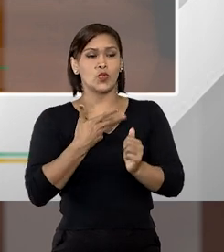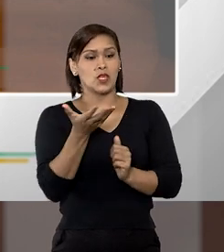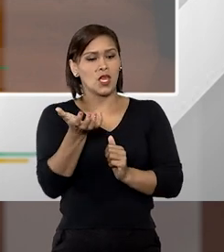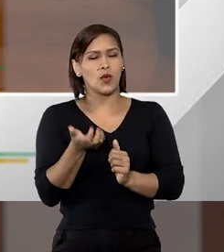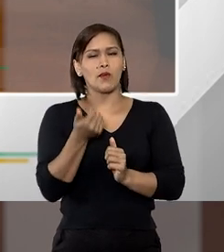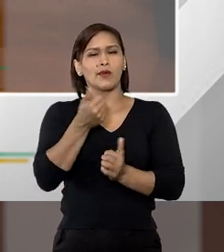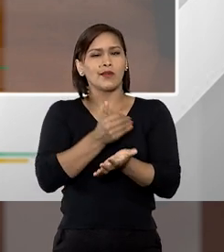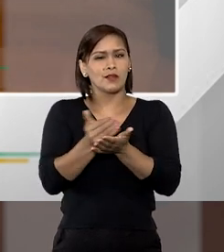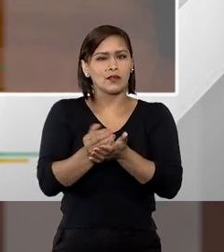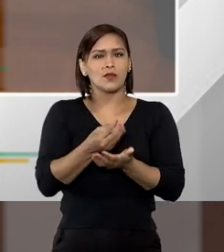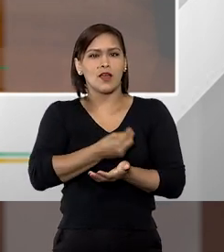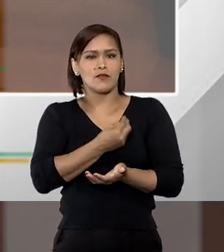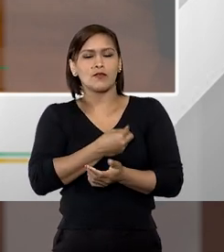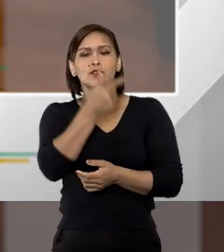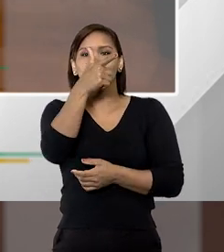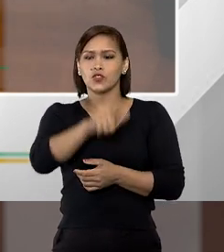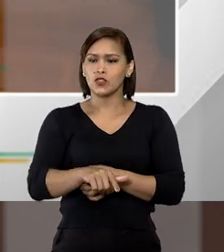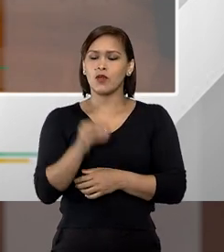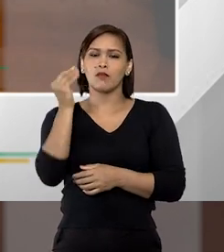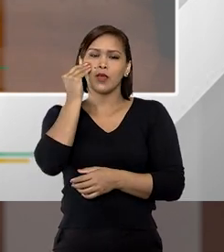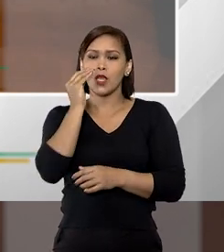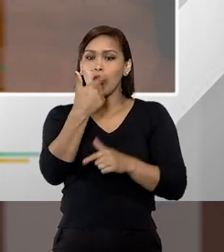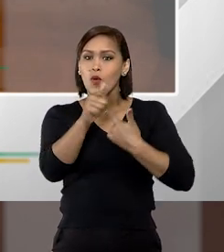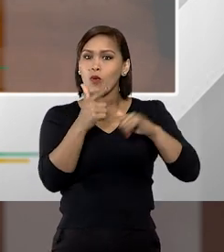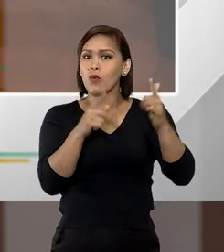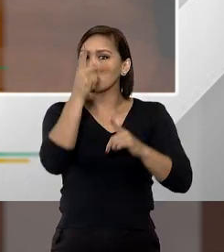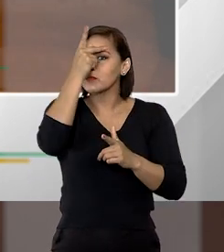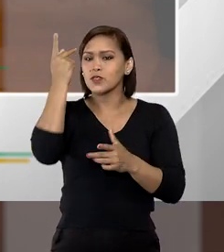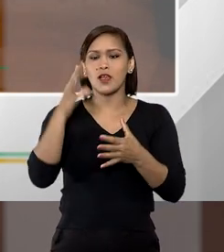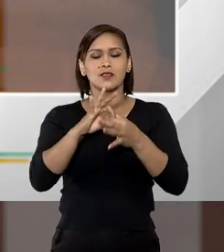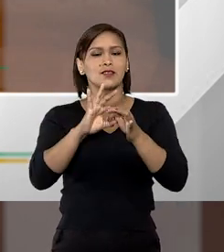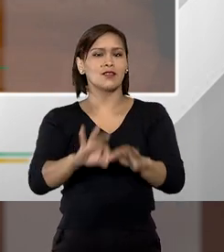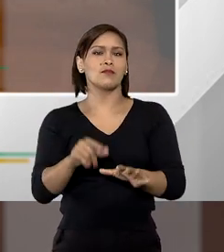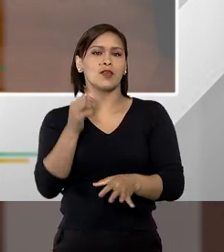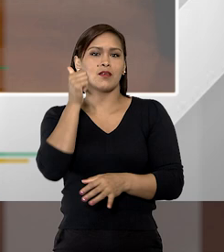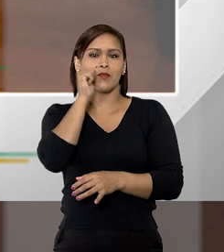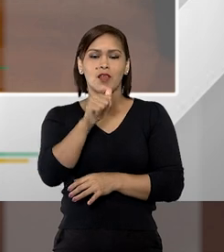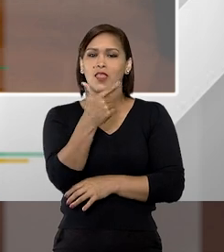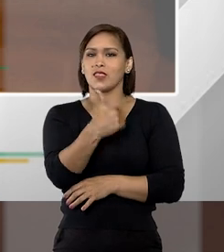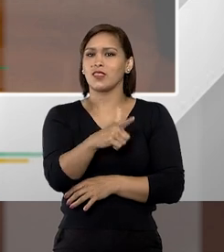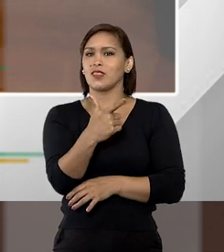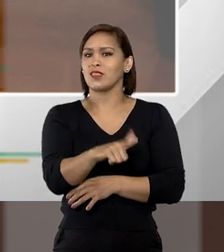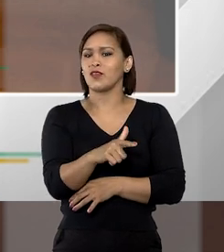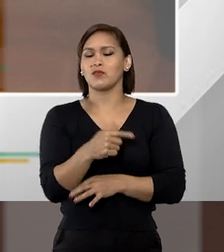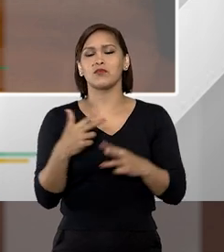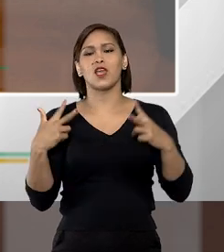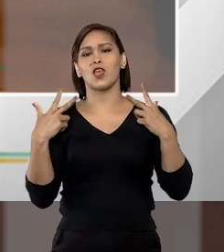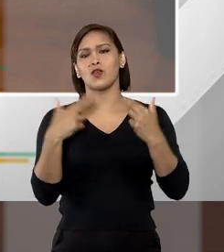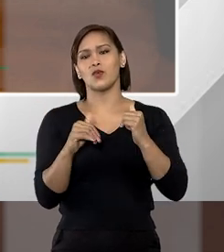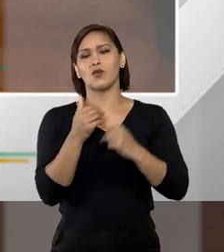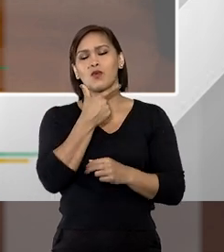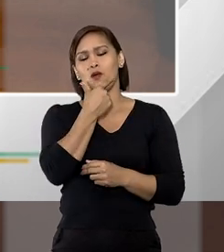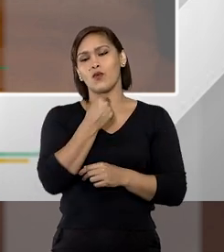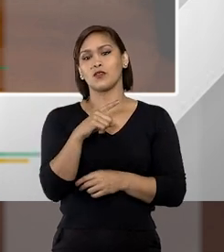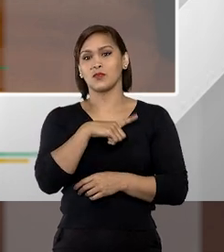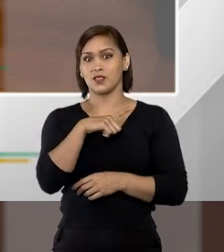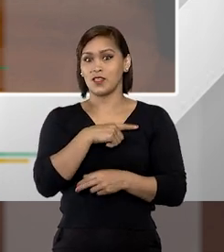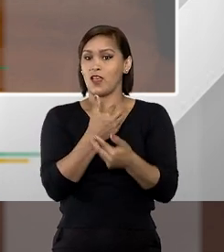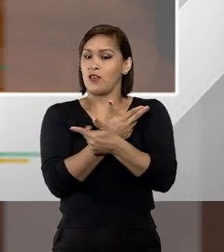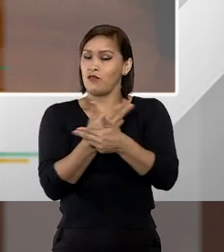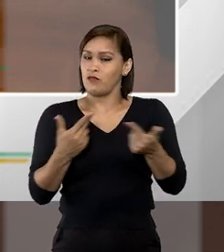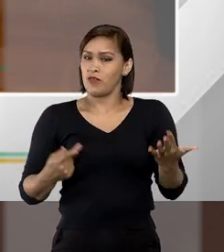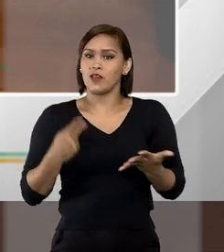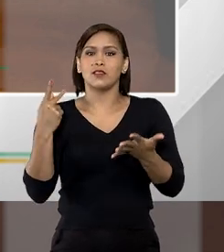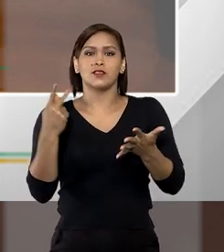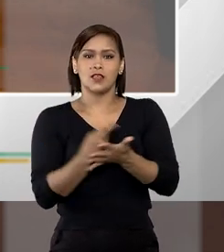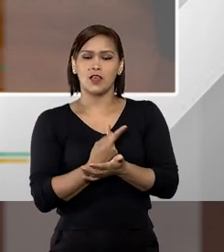reconstituir a minha vida, quero tentar com outra pessoa, essa liberdade nós mulheres não temos da mesma forma que os homens têm e muitas vezes